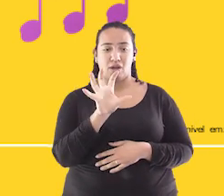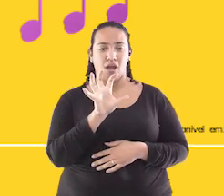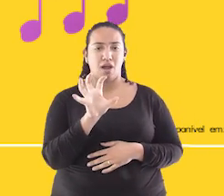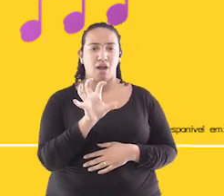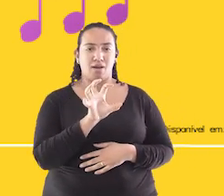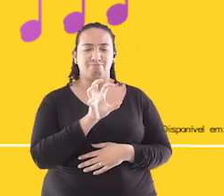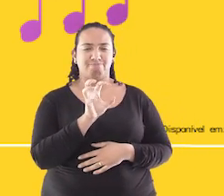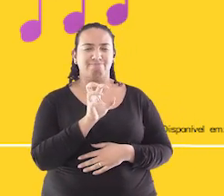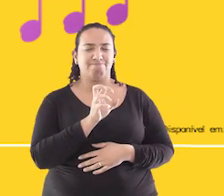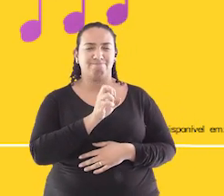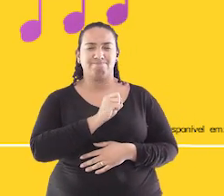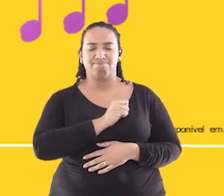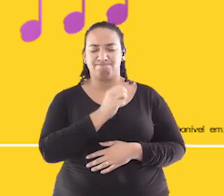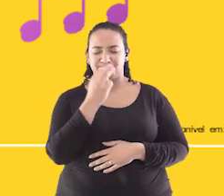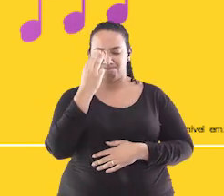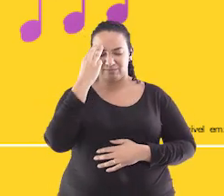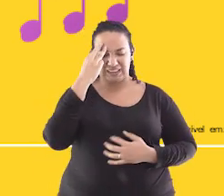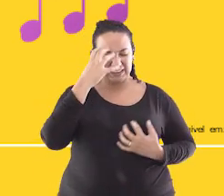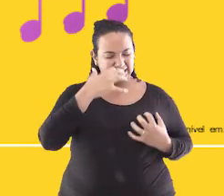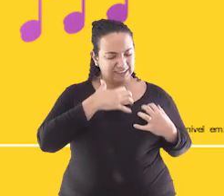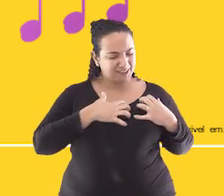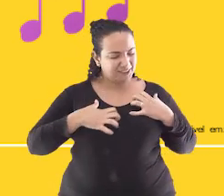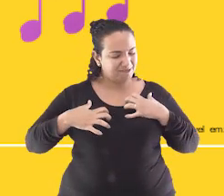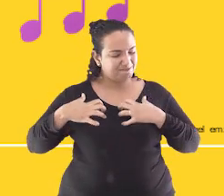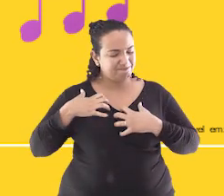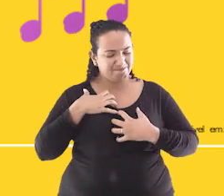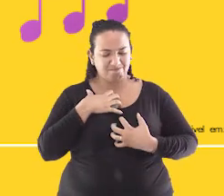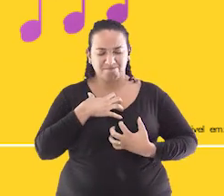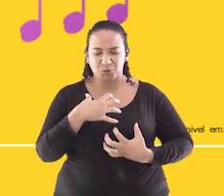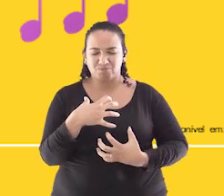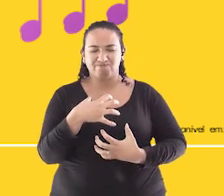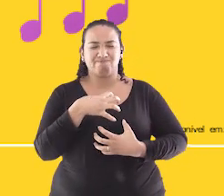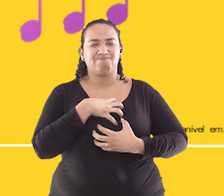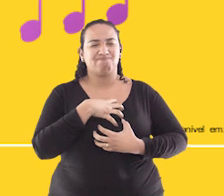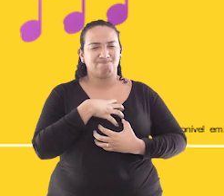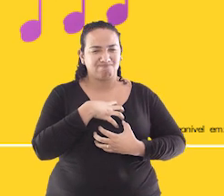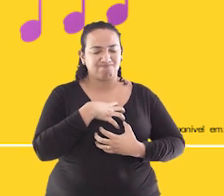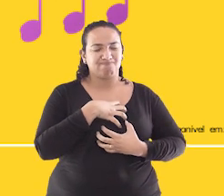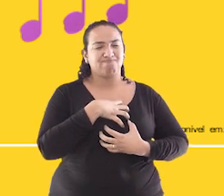Que mexe com minha cabeça e me deixa assim